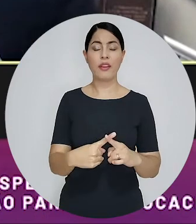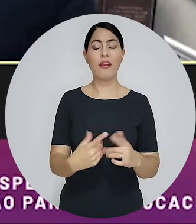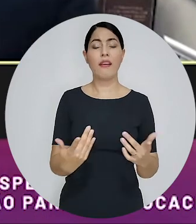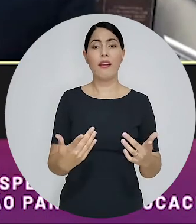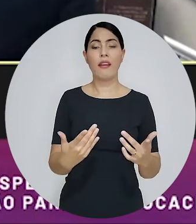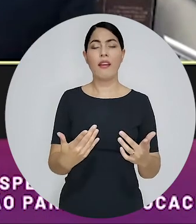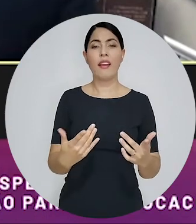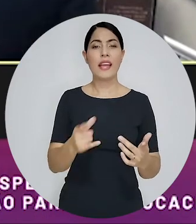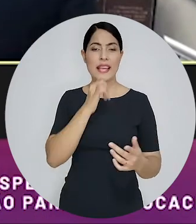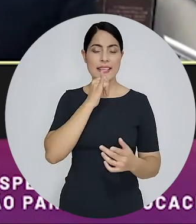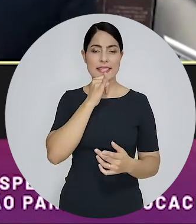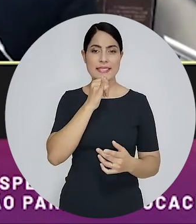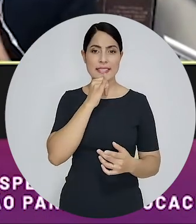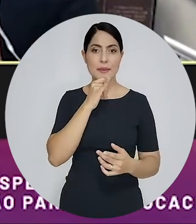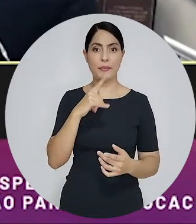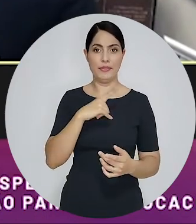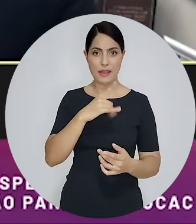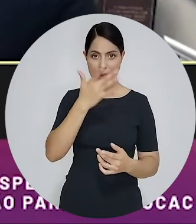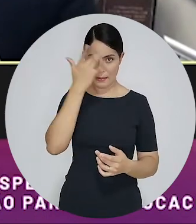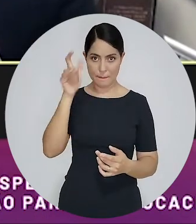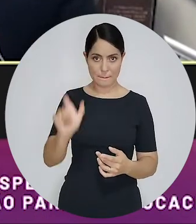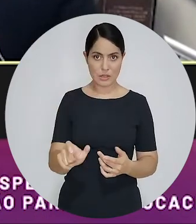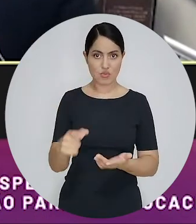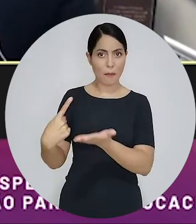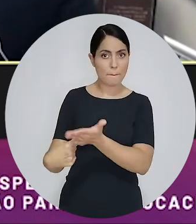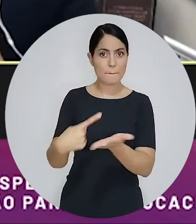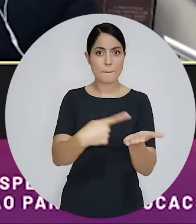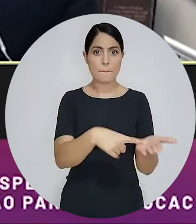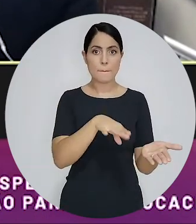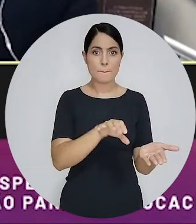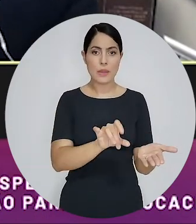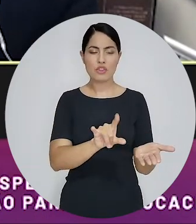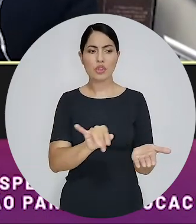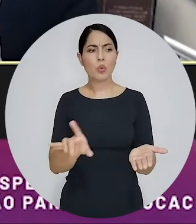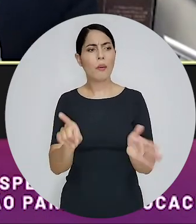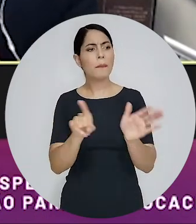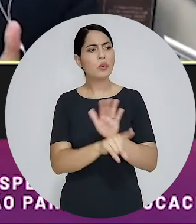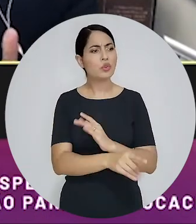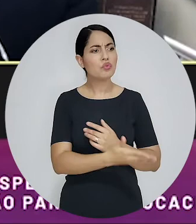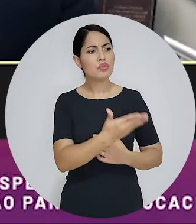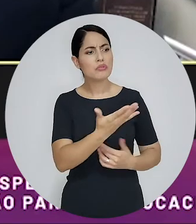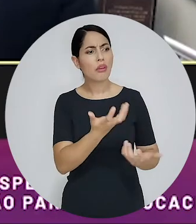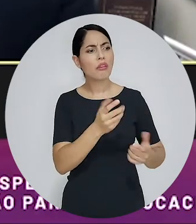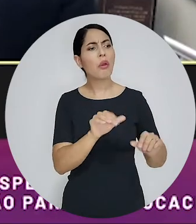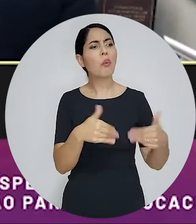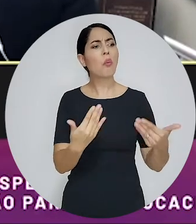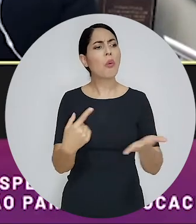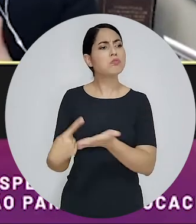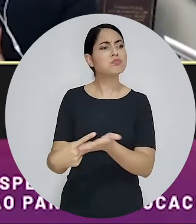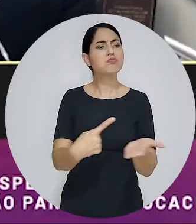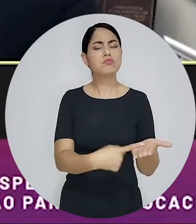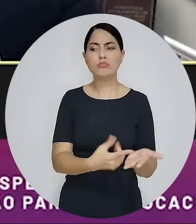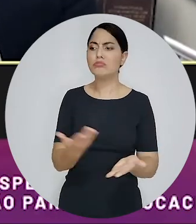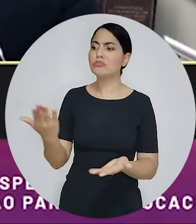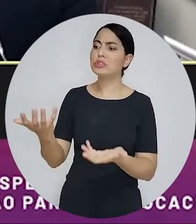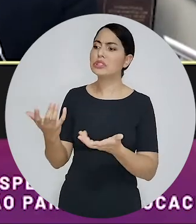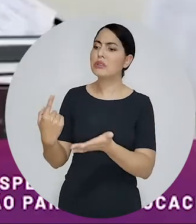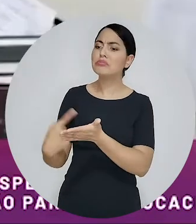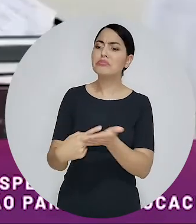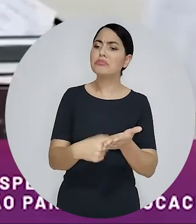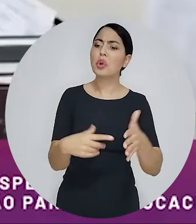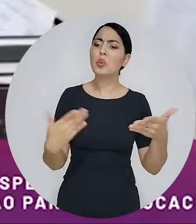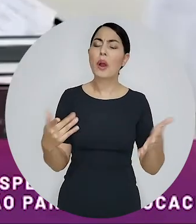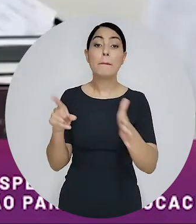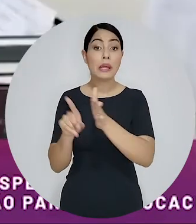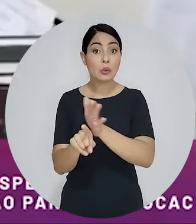espectro o mediador desde o início do processo ele vai perguntar as partes que tipo de mediação vocês querem onde vocês